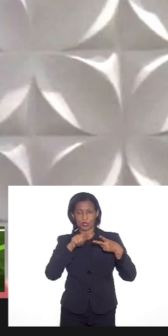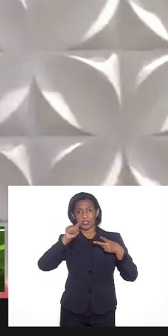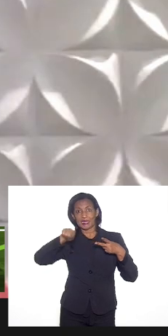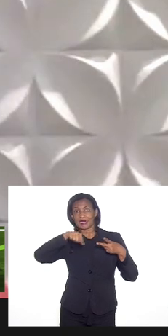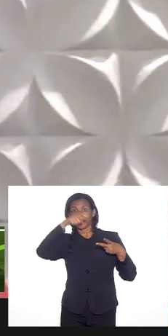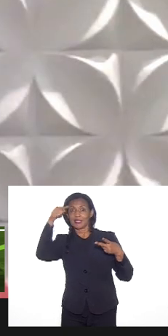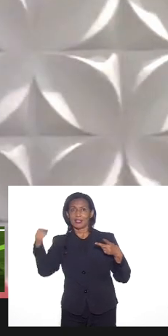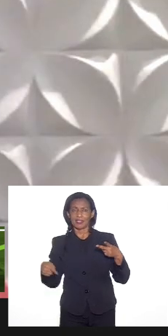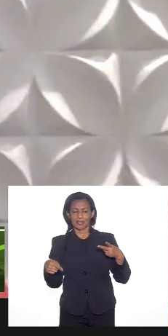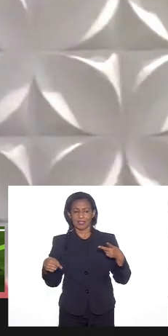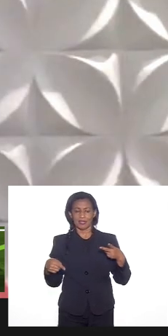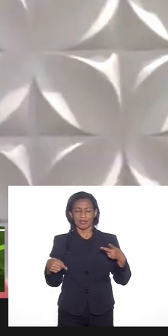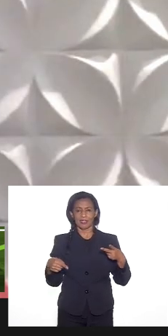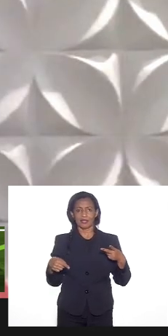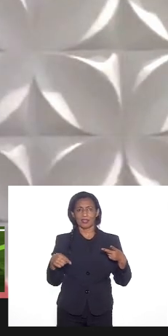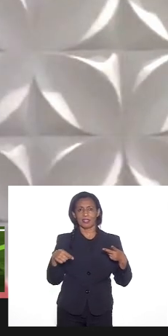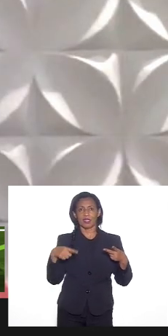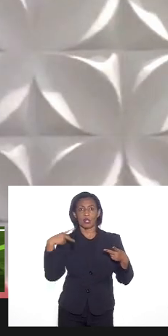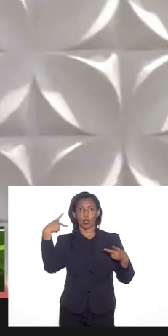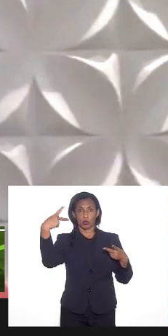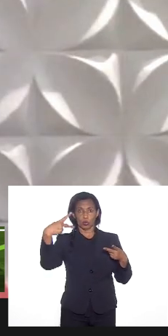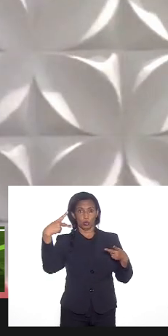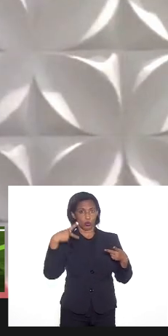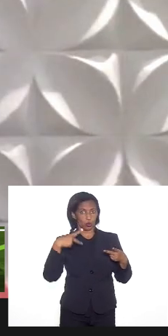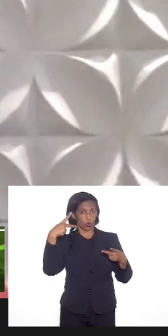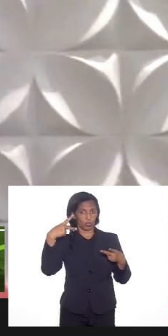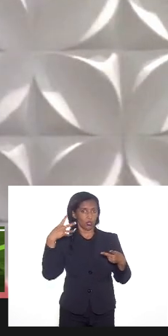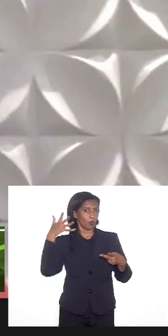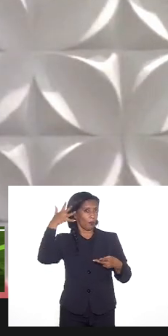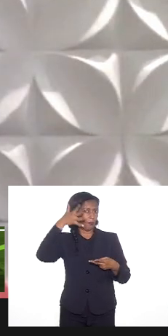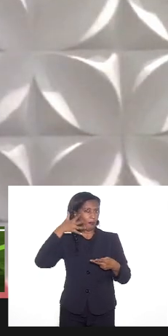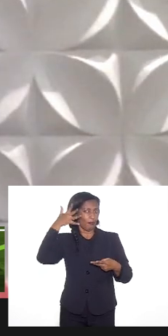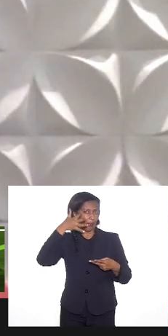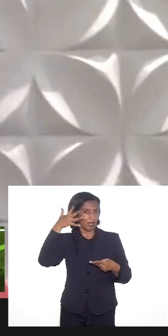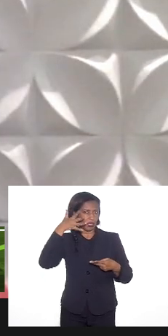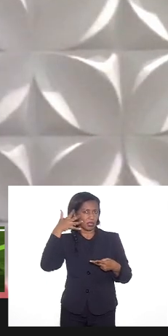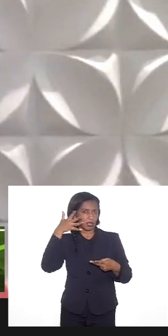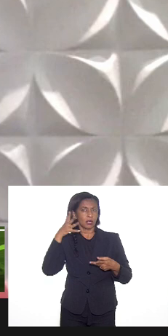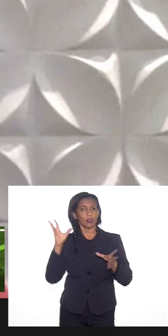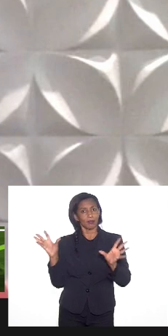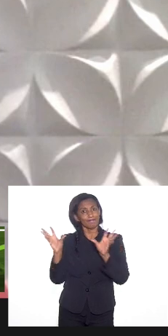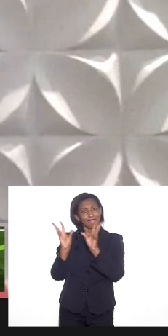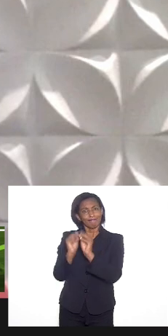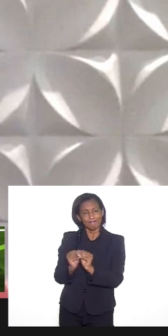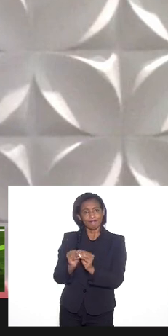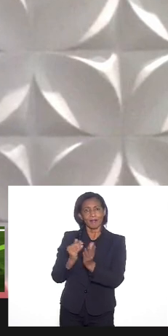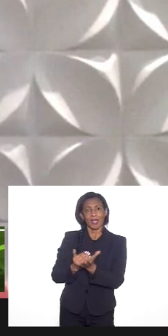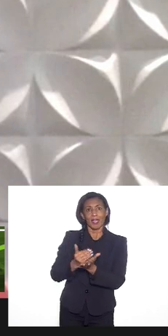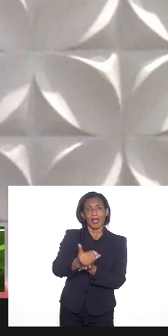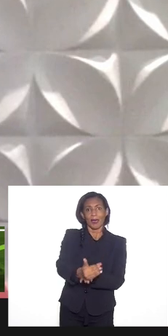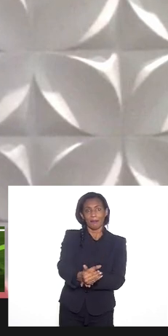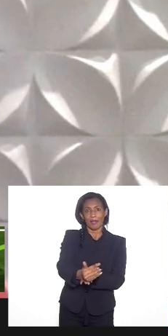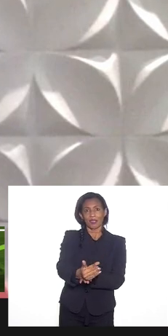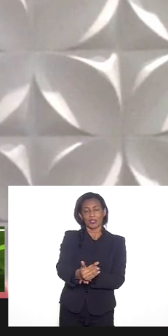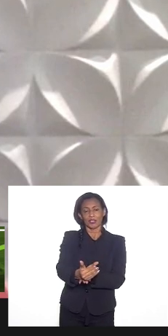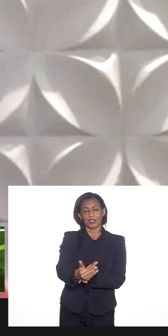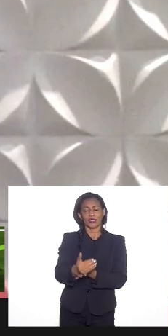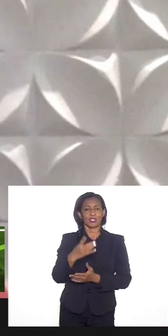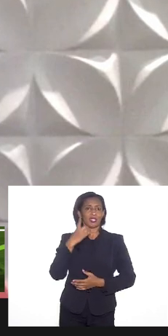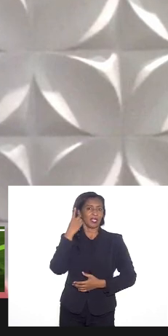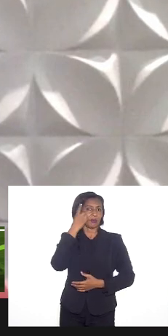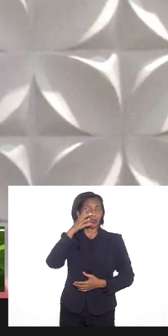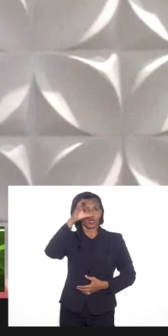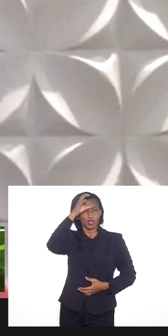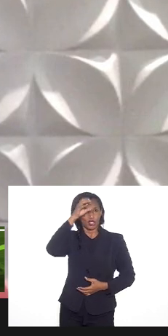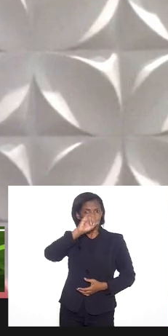vou passar os dois outros palestrantes pra fazer as suas considerações a partir das ponderações da deputada